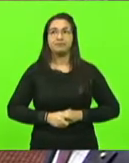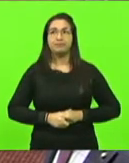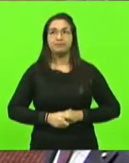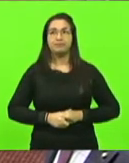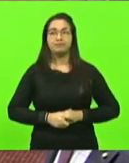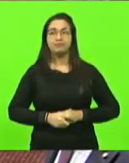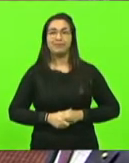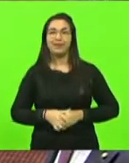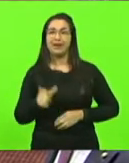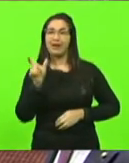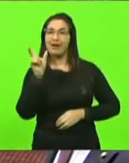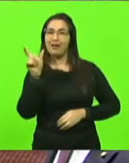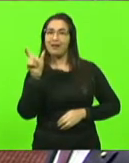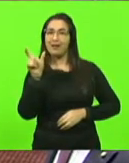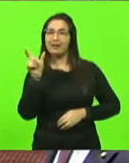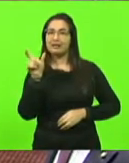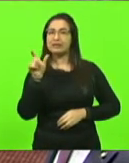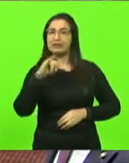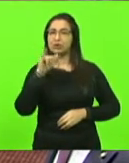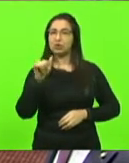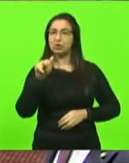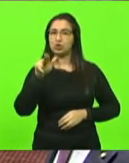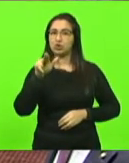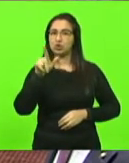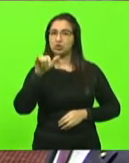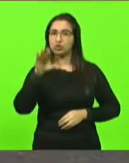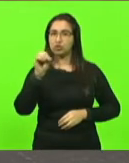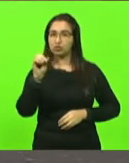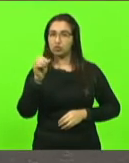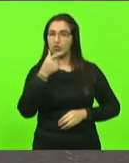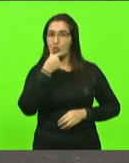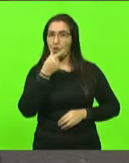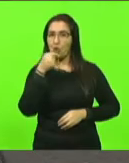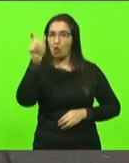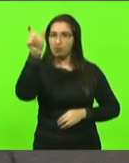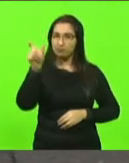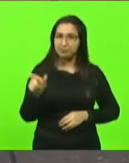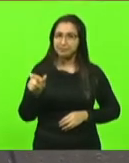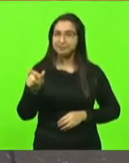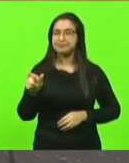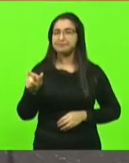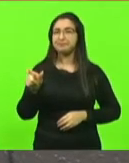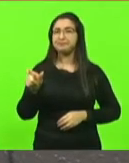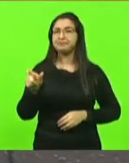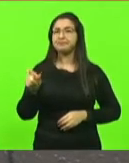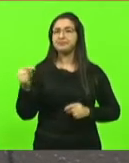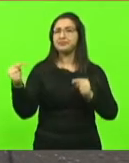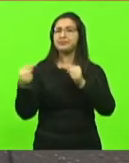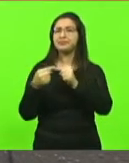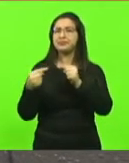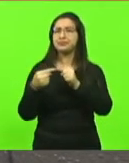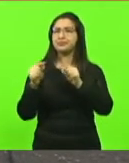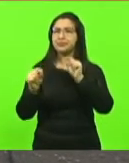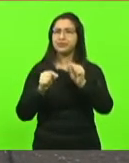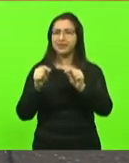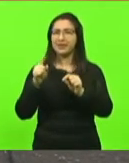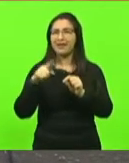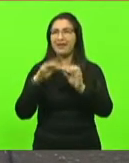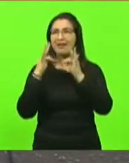Tedesco, deputado Vicente Carprezo, é falar de uma família